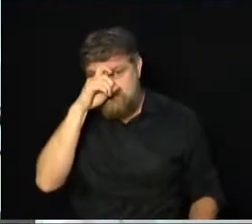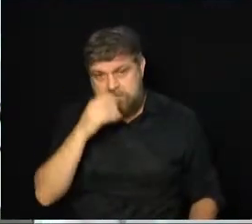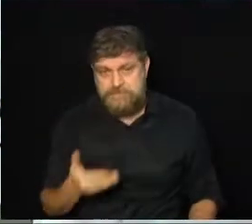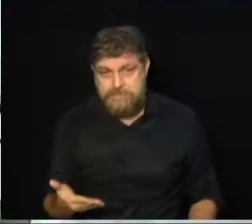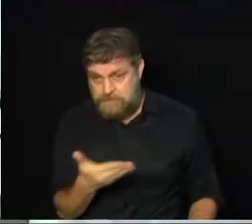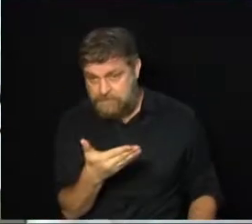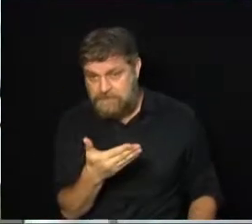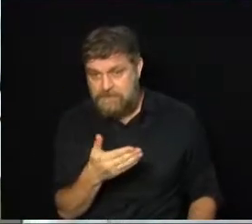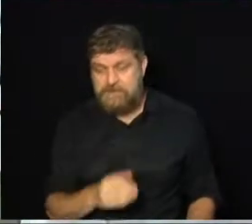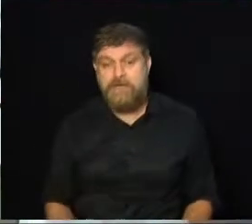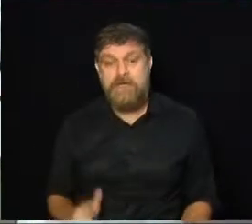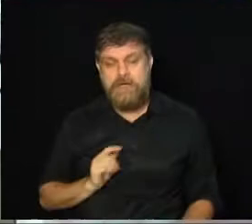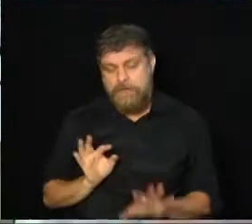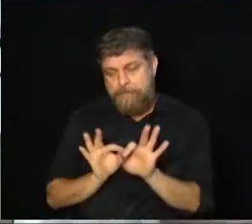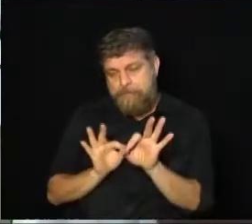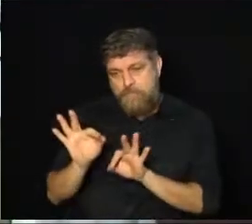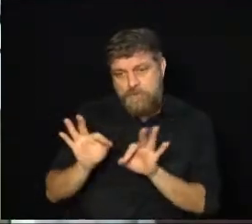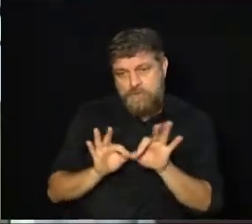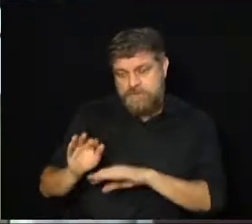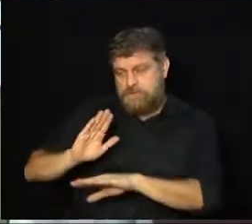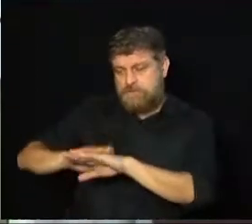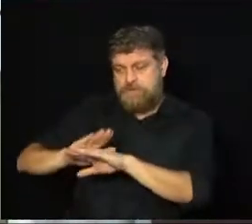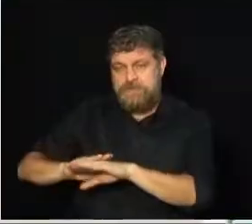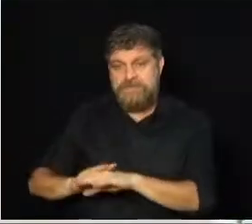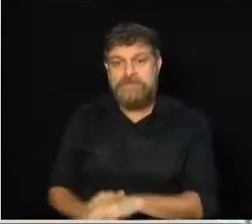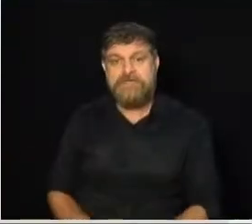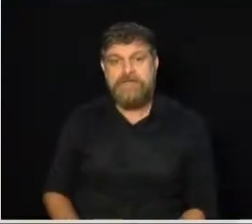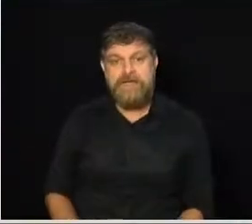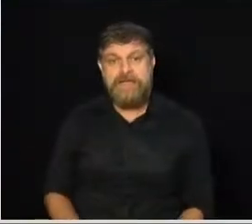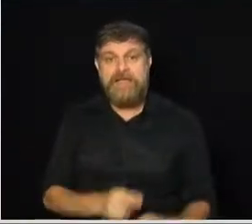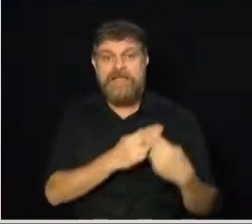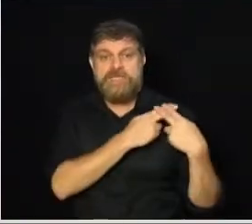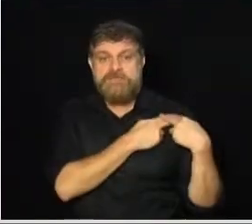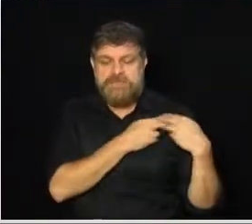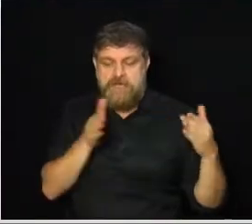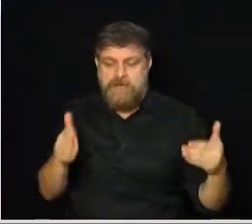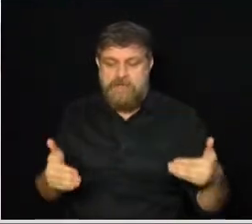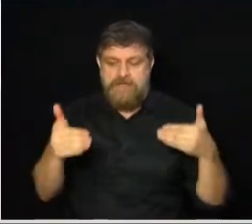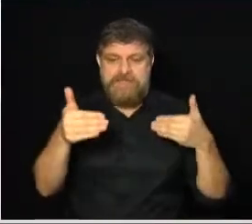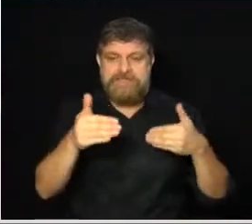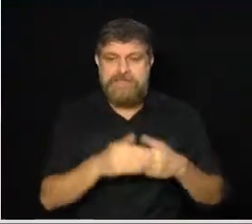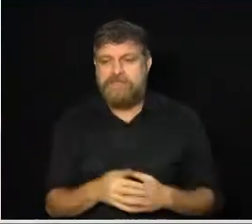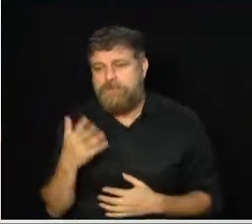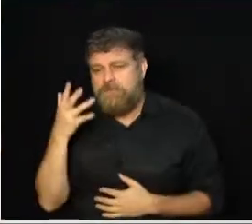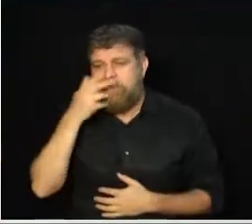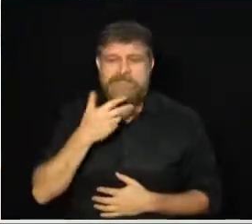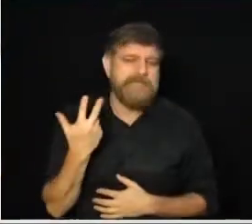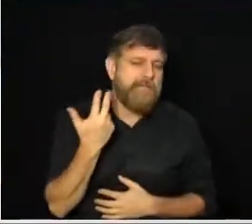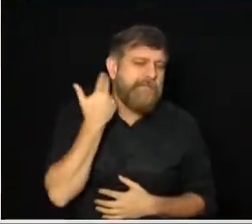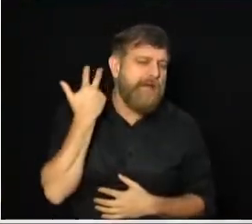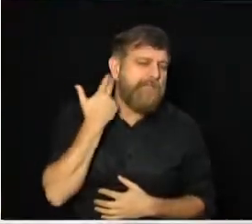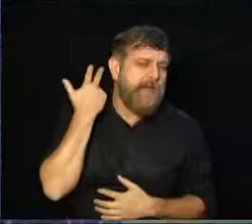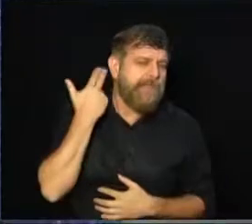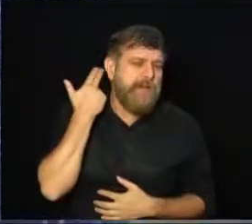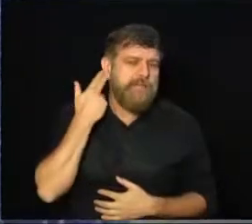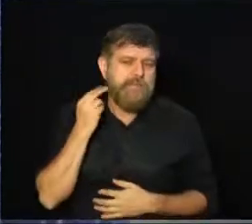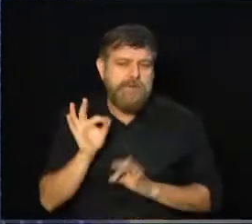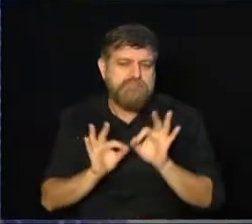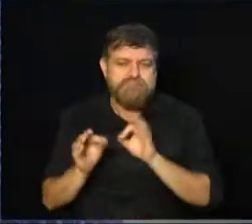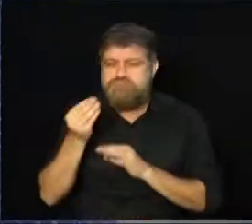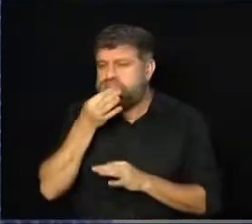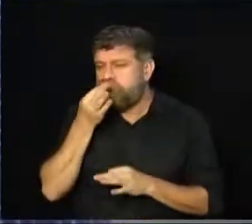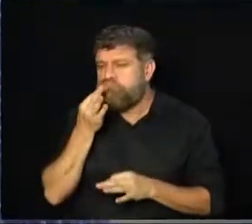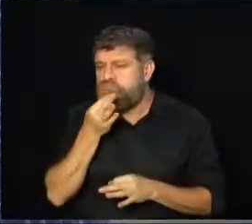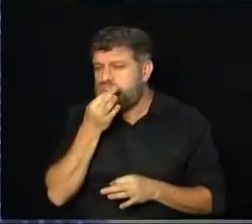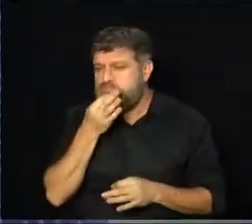organizadora do projeto e proprietária do Salão de Beleza Empodere-se. O evento está na segunda edição. Ela é uma